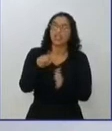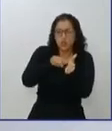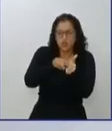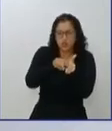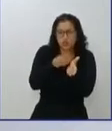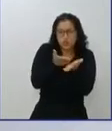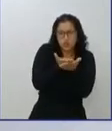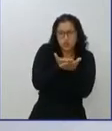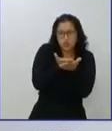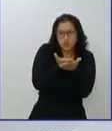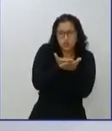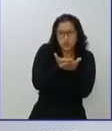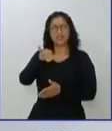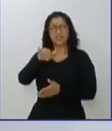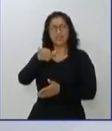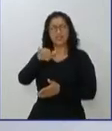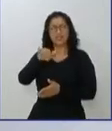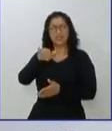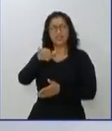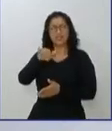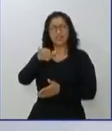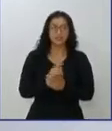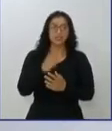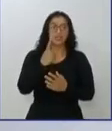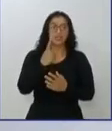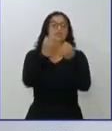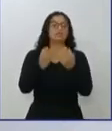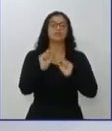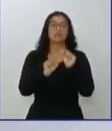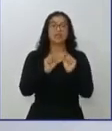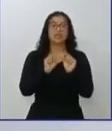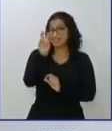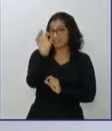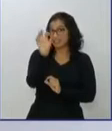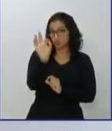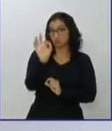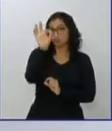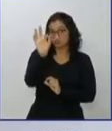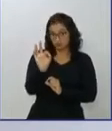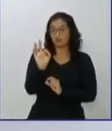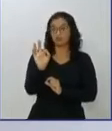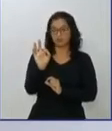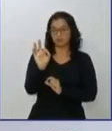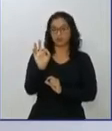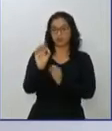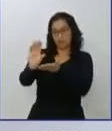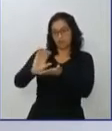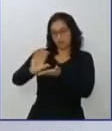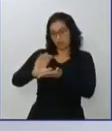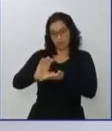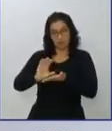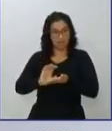que, em média, nos estados do Brasil, 5% do orçamento, ou melhor, da arrecadação,